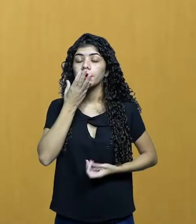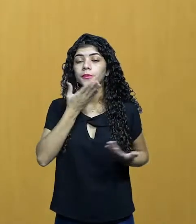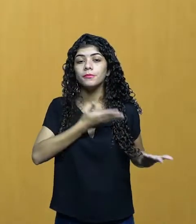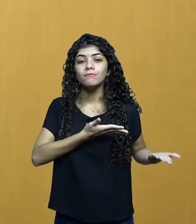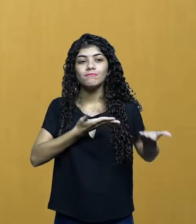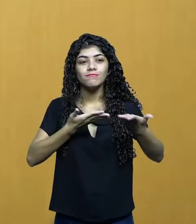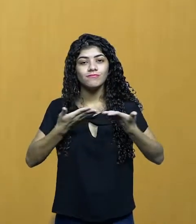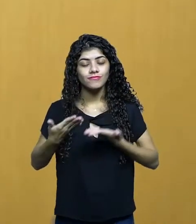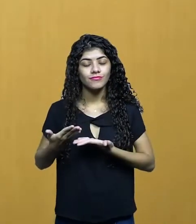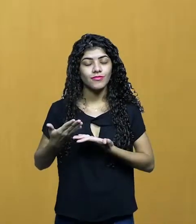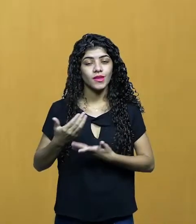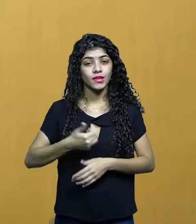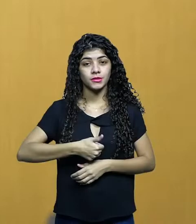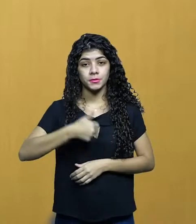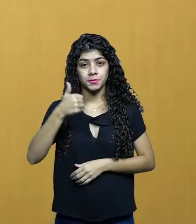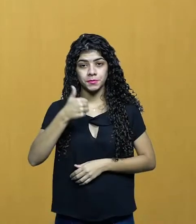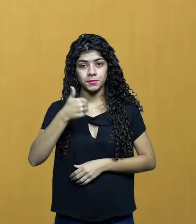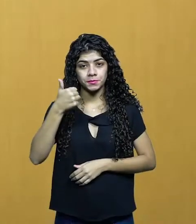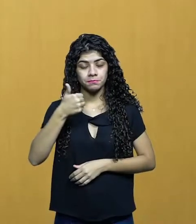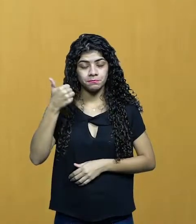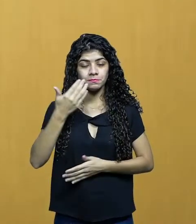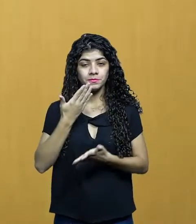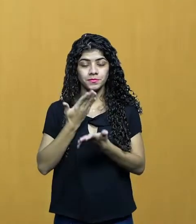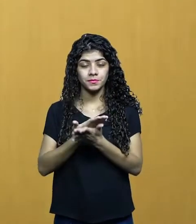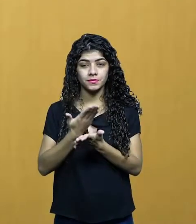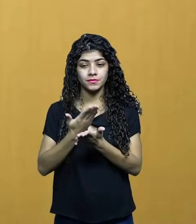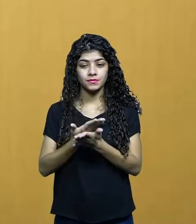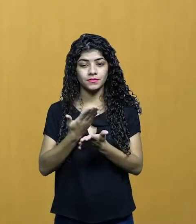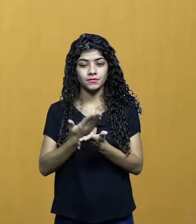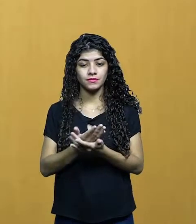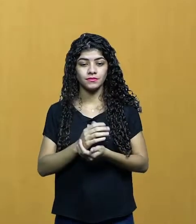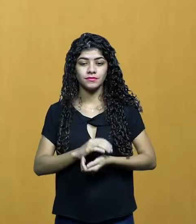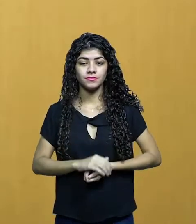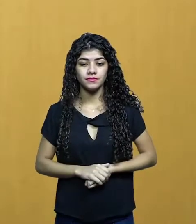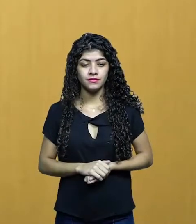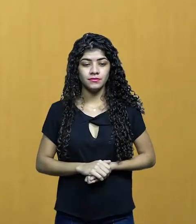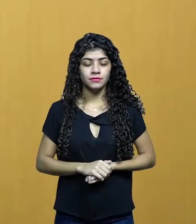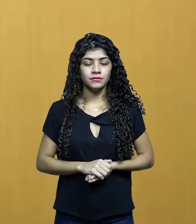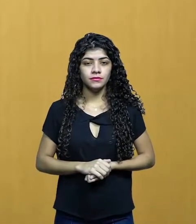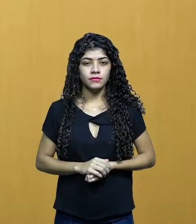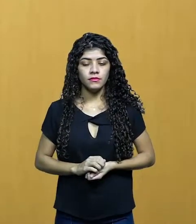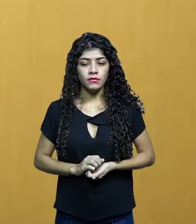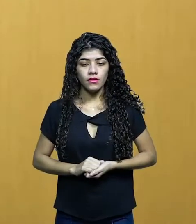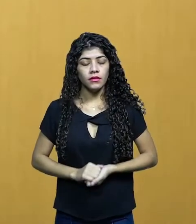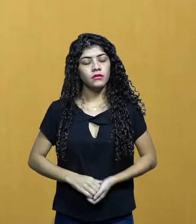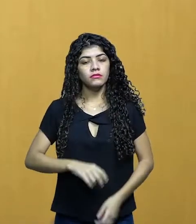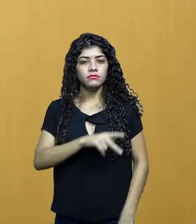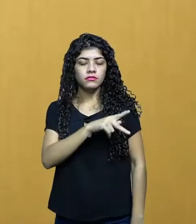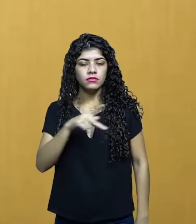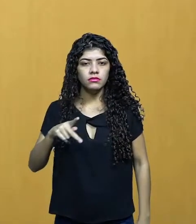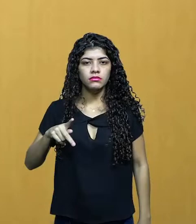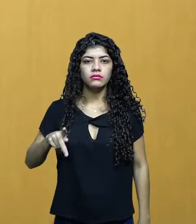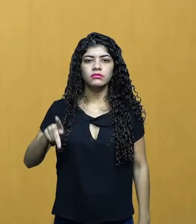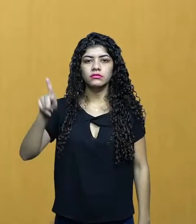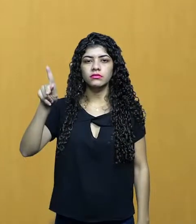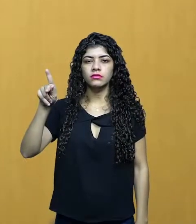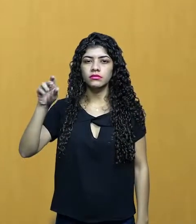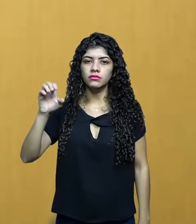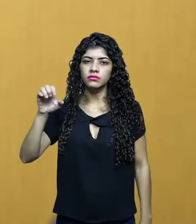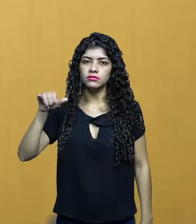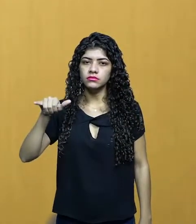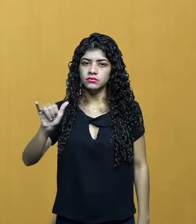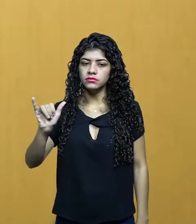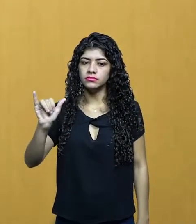Seja bem-vindo ao primeiro módulo do curso de elaboração de projetos audiovisuais e produção executiva. Eu sou a professora Casey